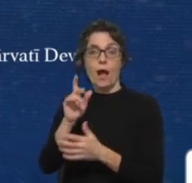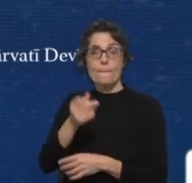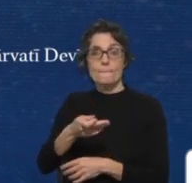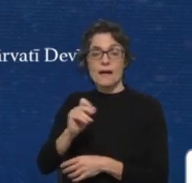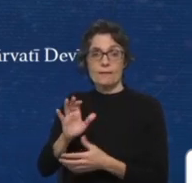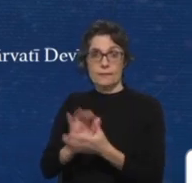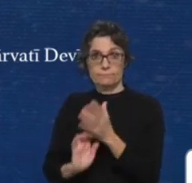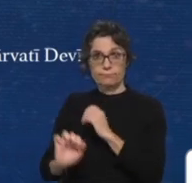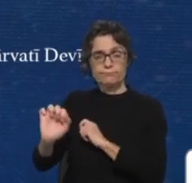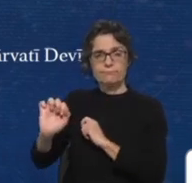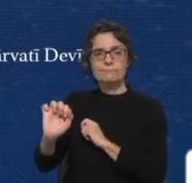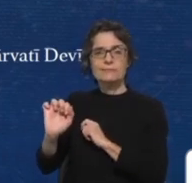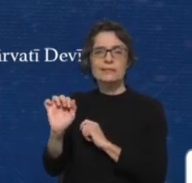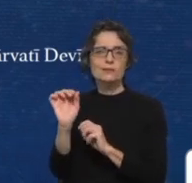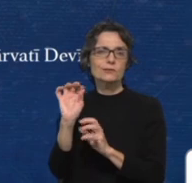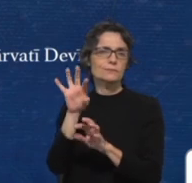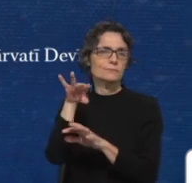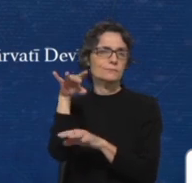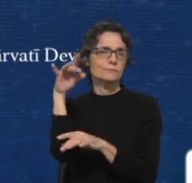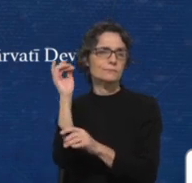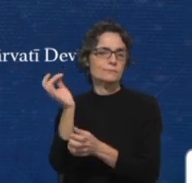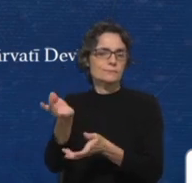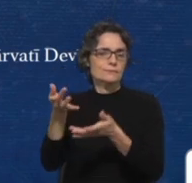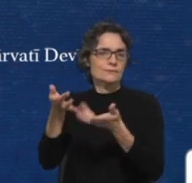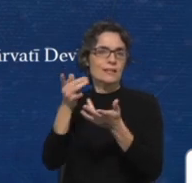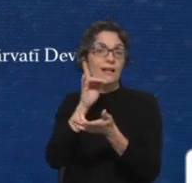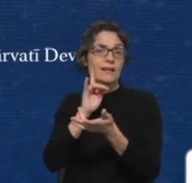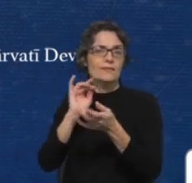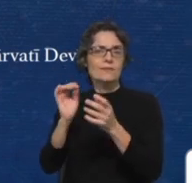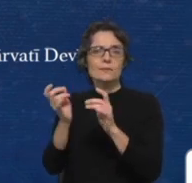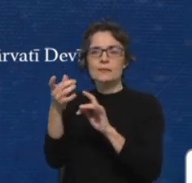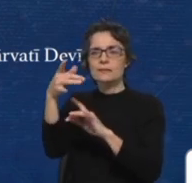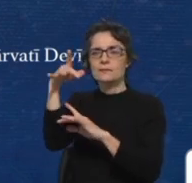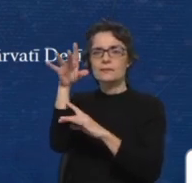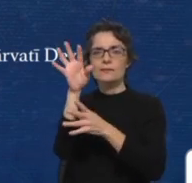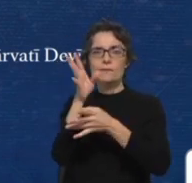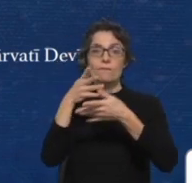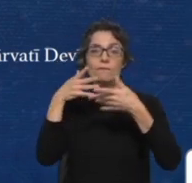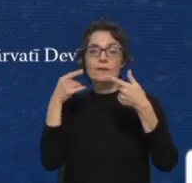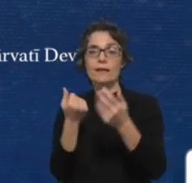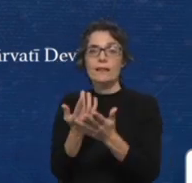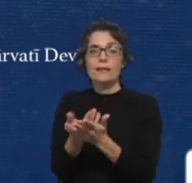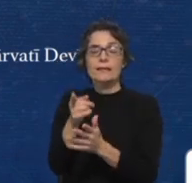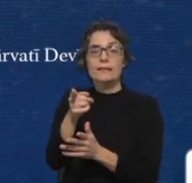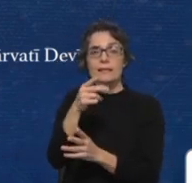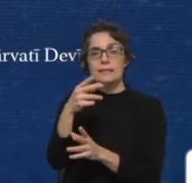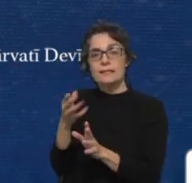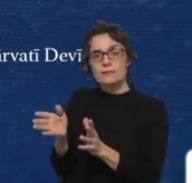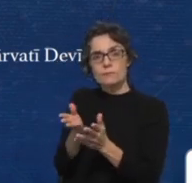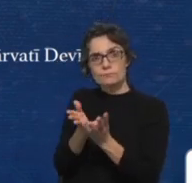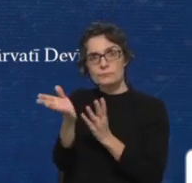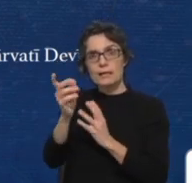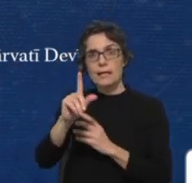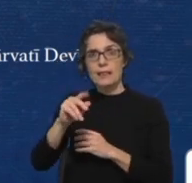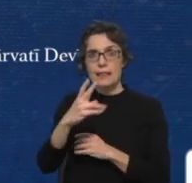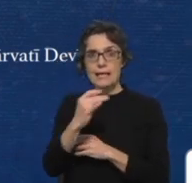contributo com movimentos femininos, delicados, sejos de graça e fluidez, e a este ramo chamou-se Lássia. Lássia